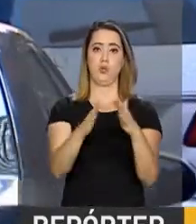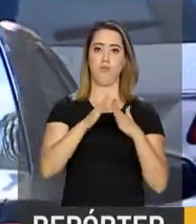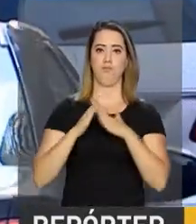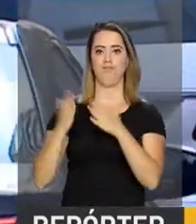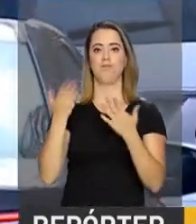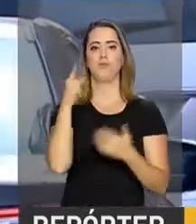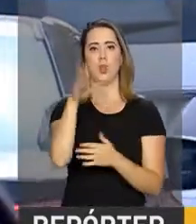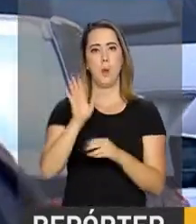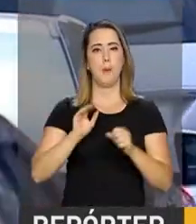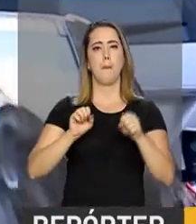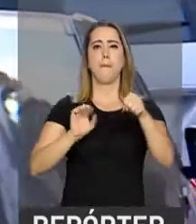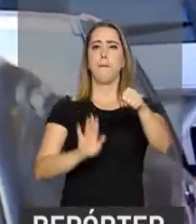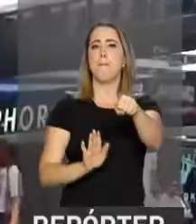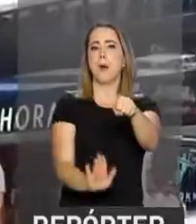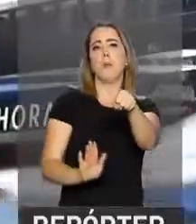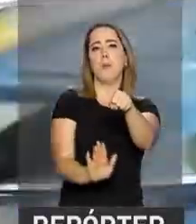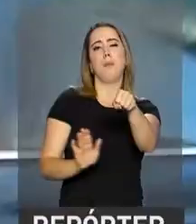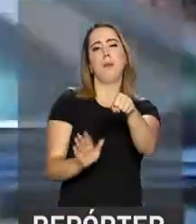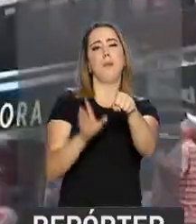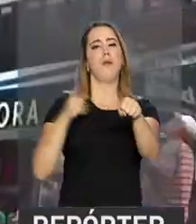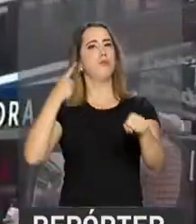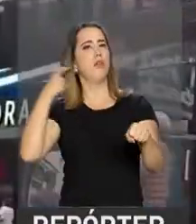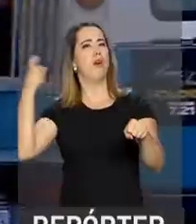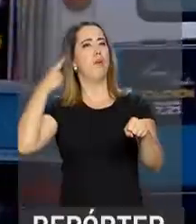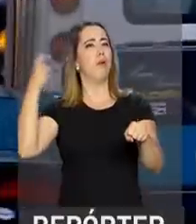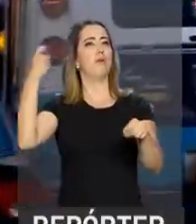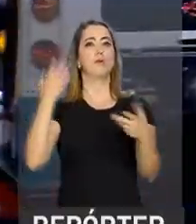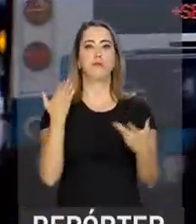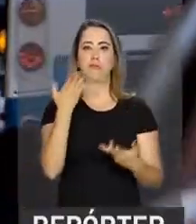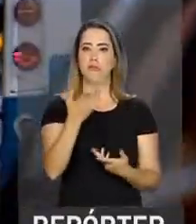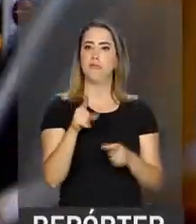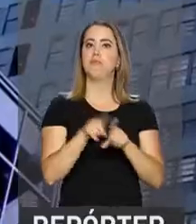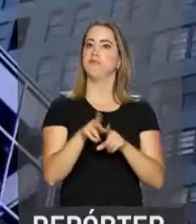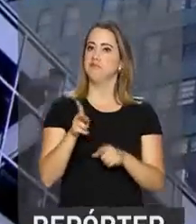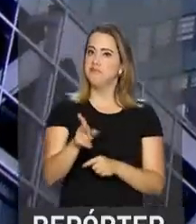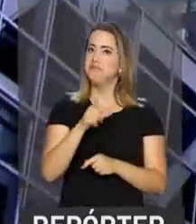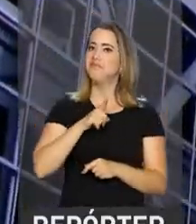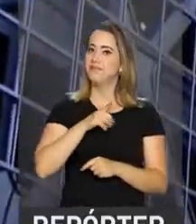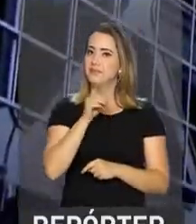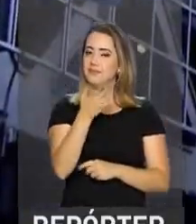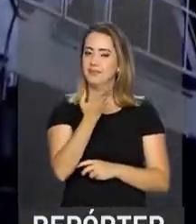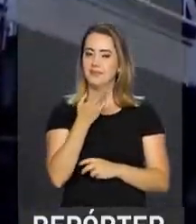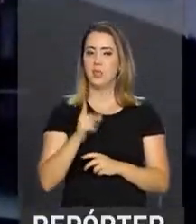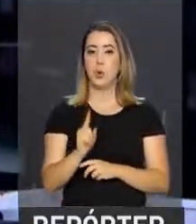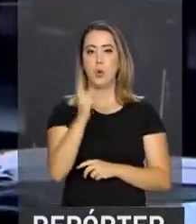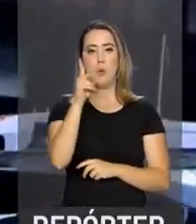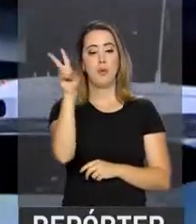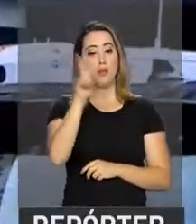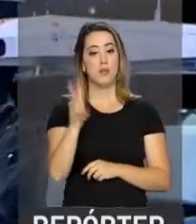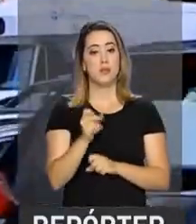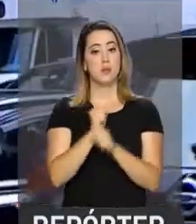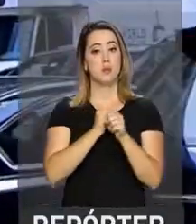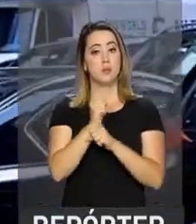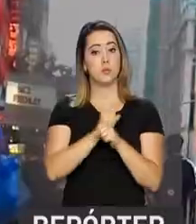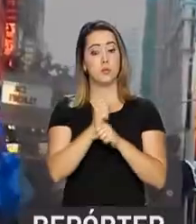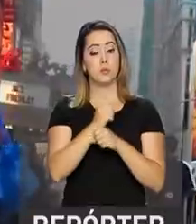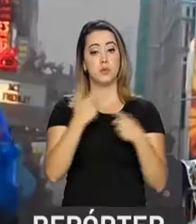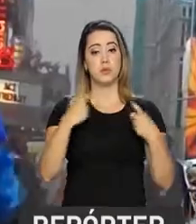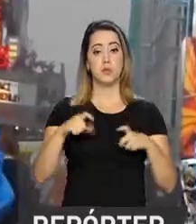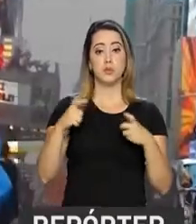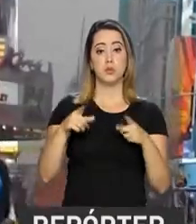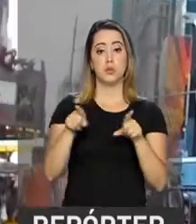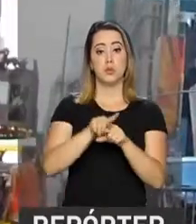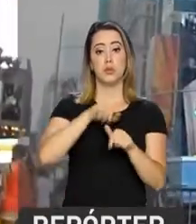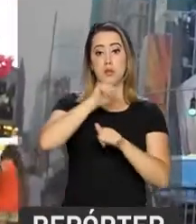O som das buzinas e das sirenes como trilha sonora. Uma vez por ano, Manhattan se transforma de Ilha dos Arranha-Céus e do trânsito de